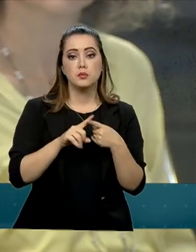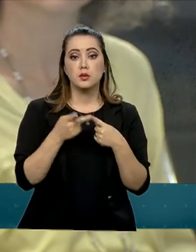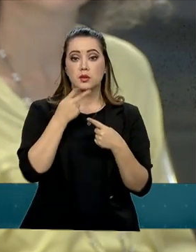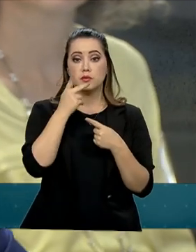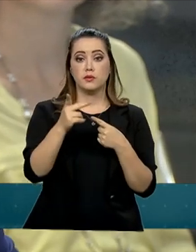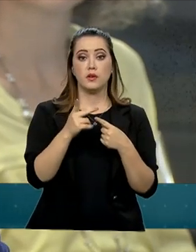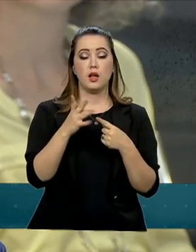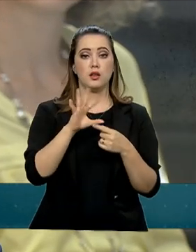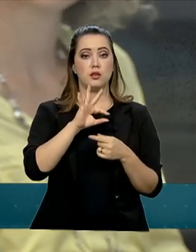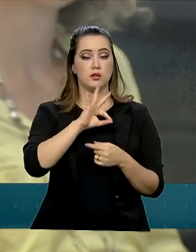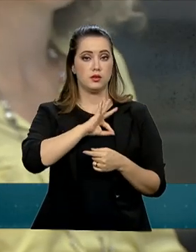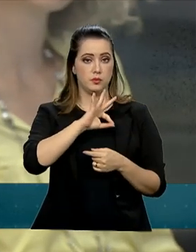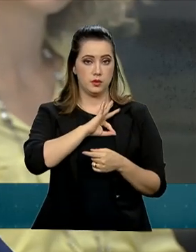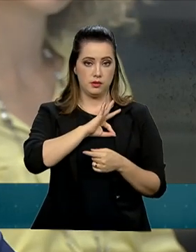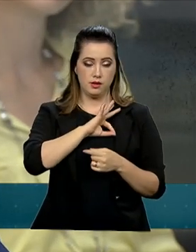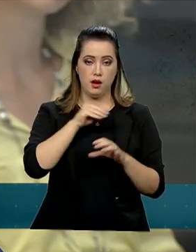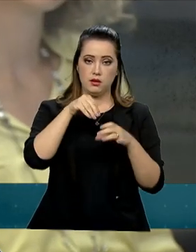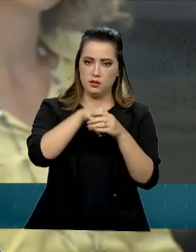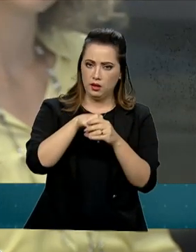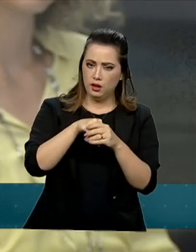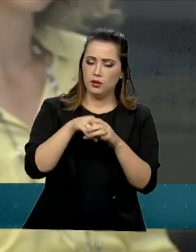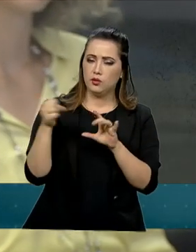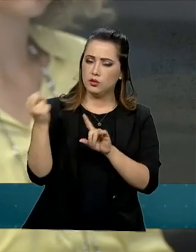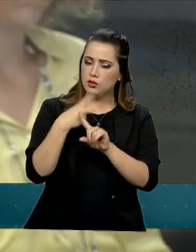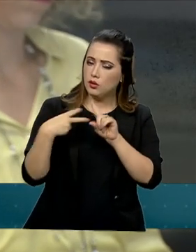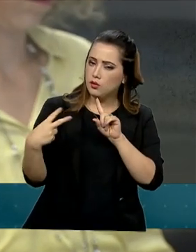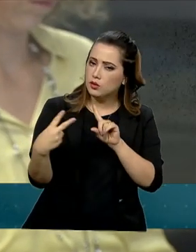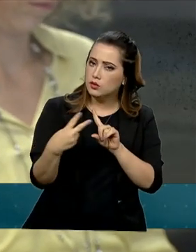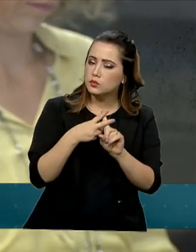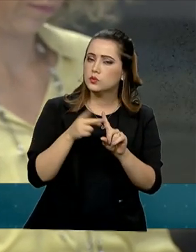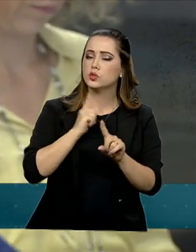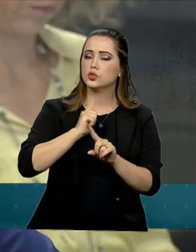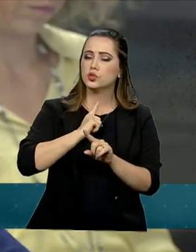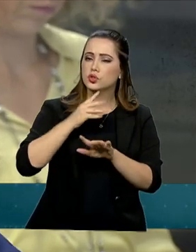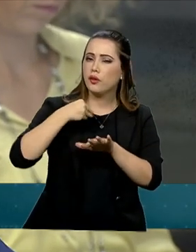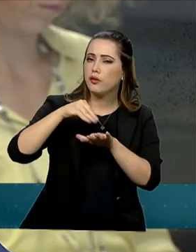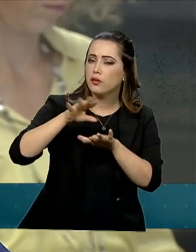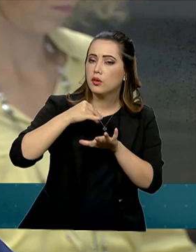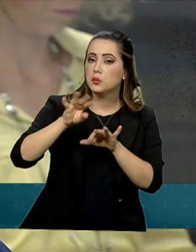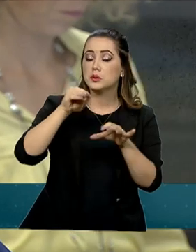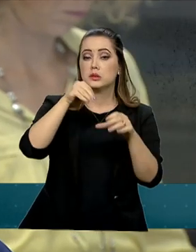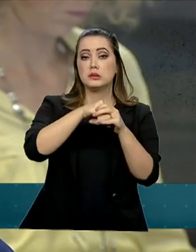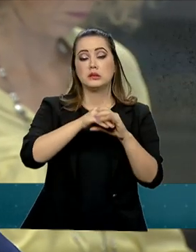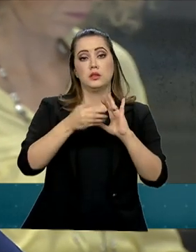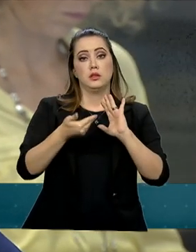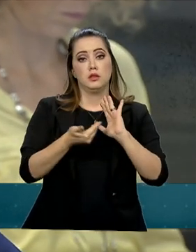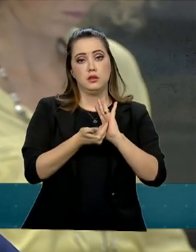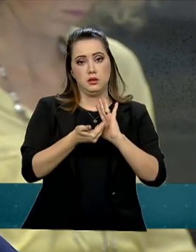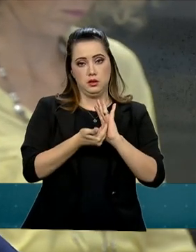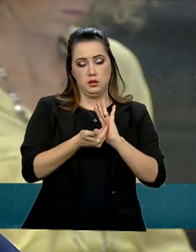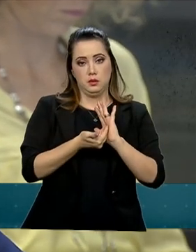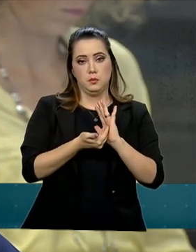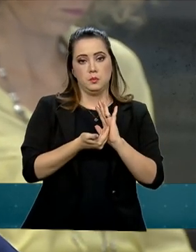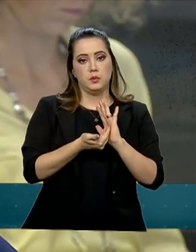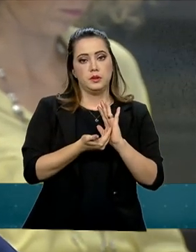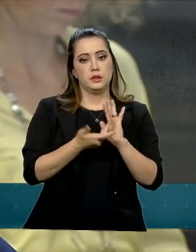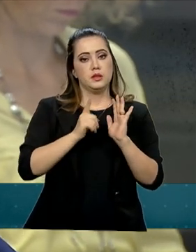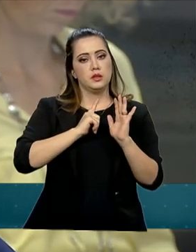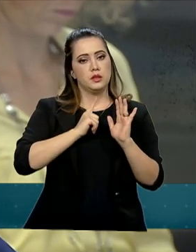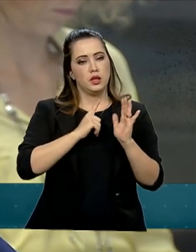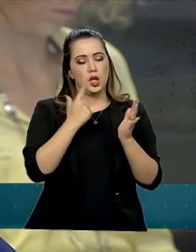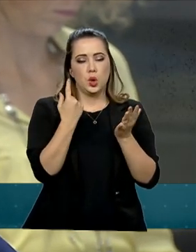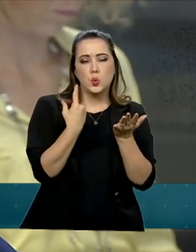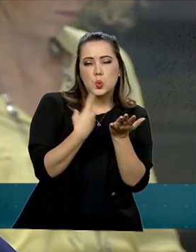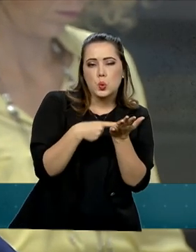dos policiais na reforma da Previdência. A gente tem informações lá da Câmara dos Deputados que há um acordo para atender